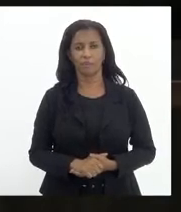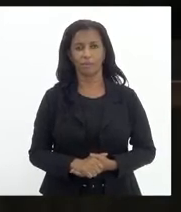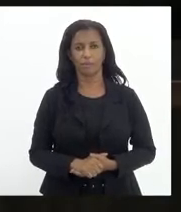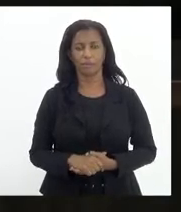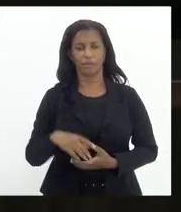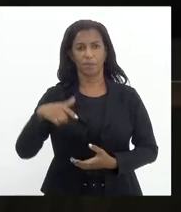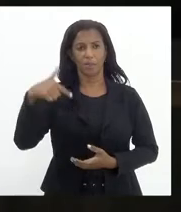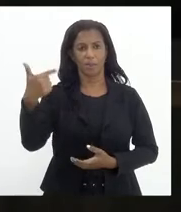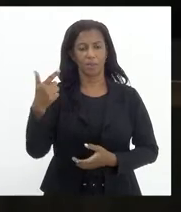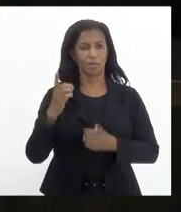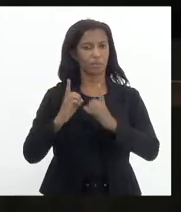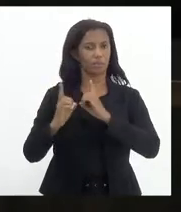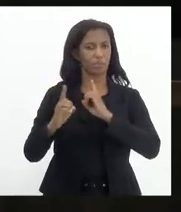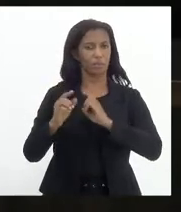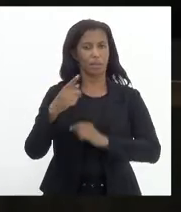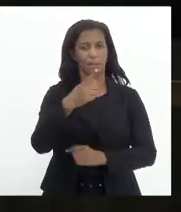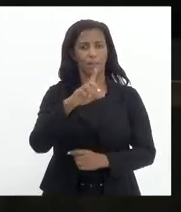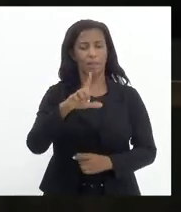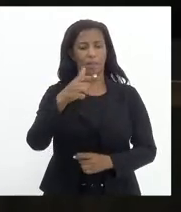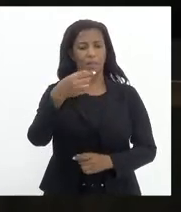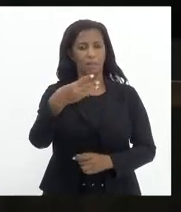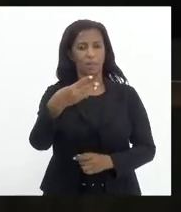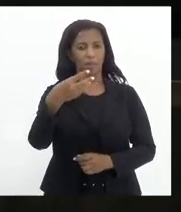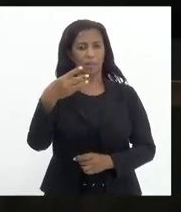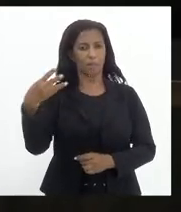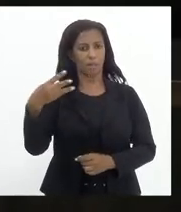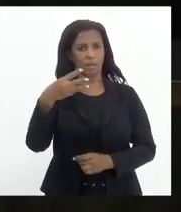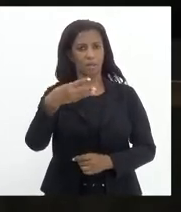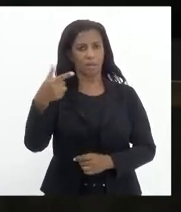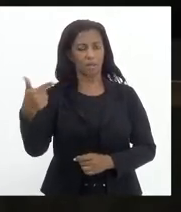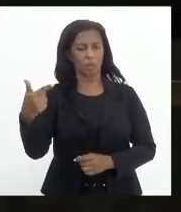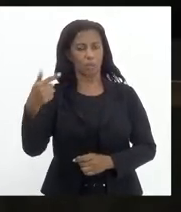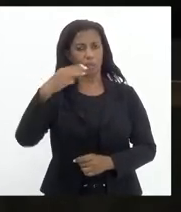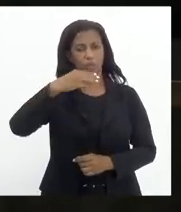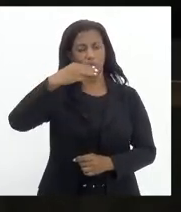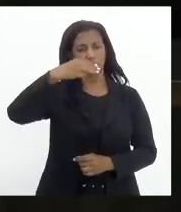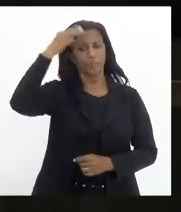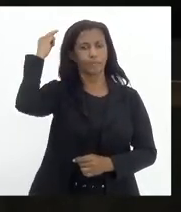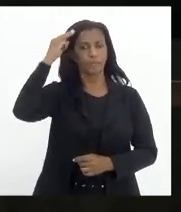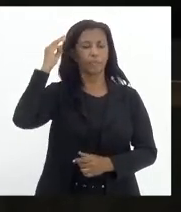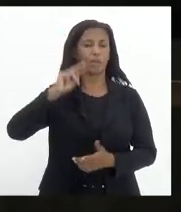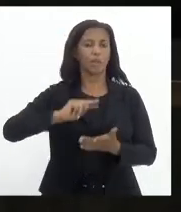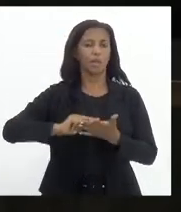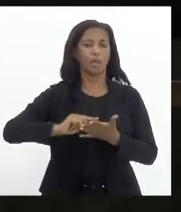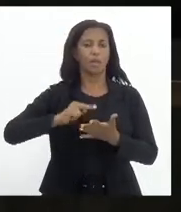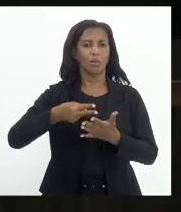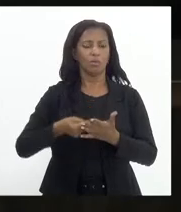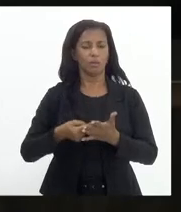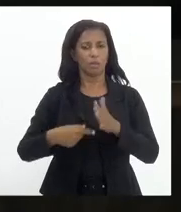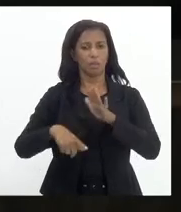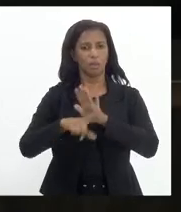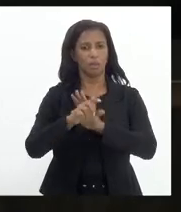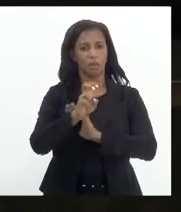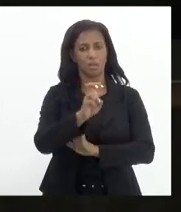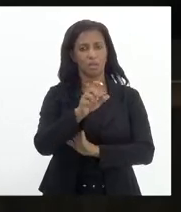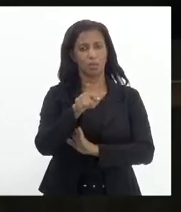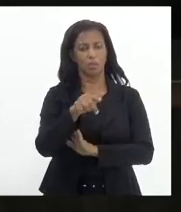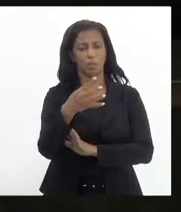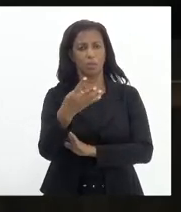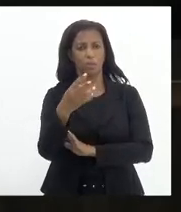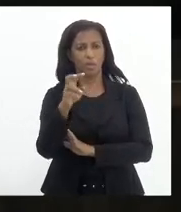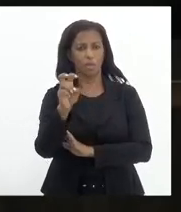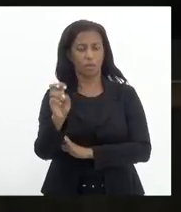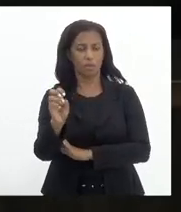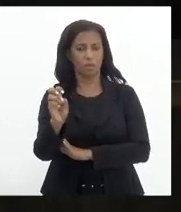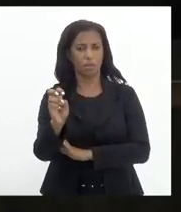Em segunda discussão, projeto de lei 33-32, de 20, de autoria do deputado Márcio Pacheco, que altera o anexo da Lei nº 5.645, de 6 de janeiro de